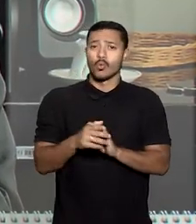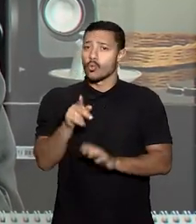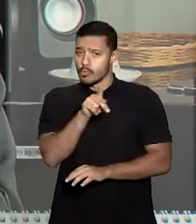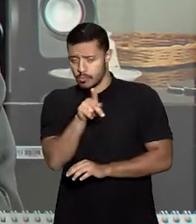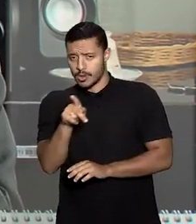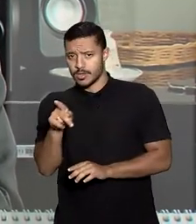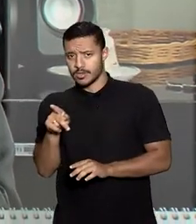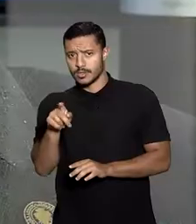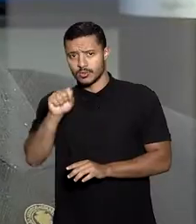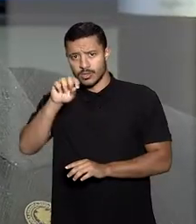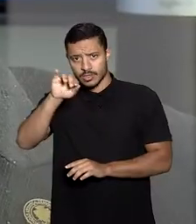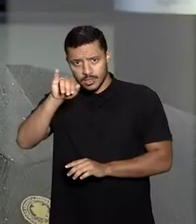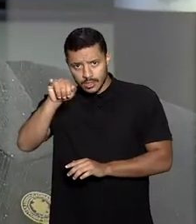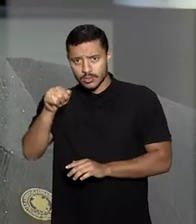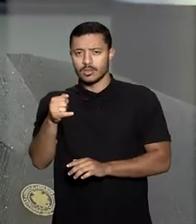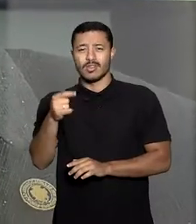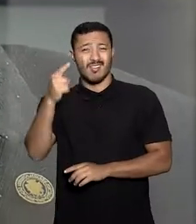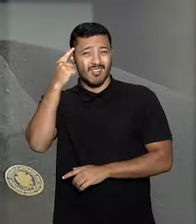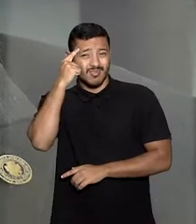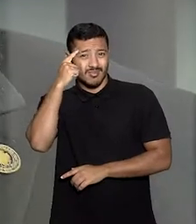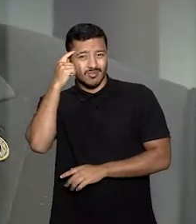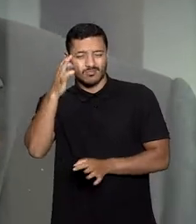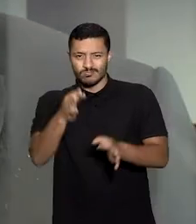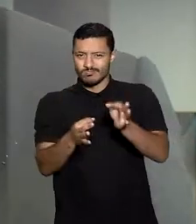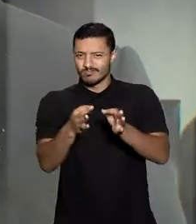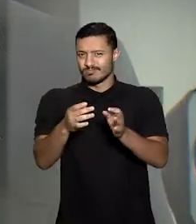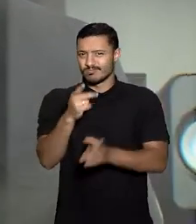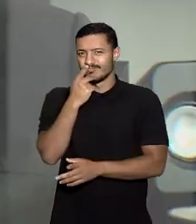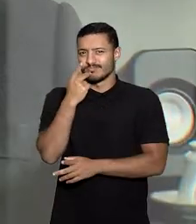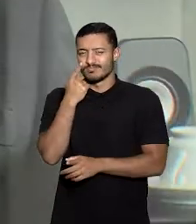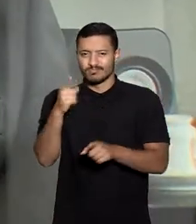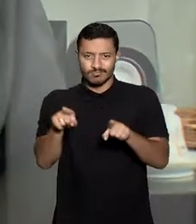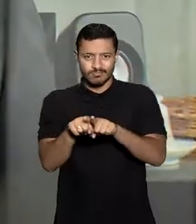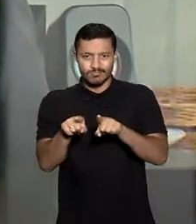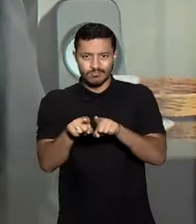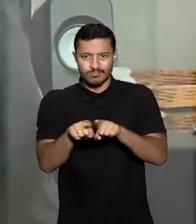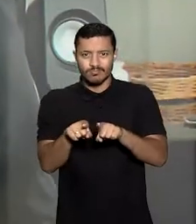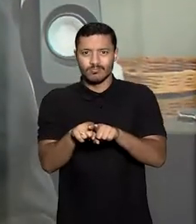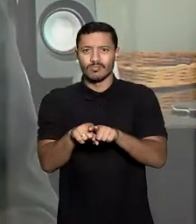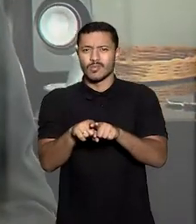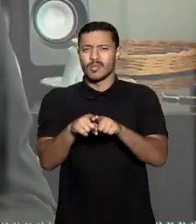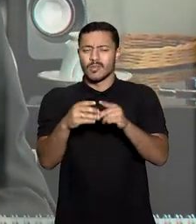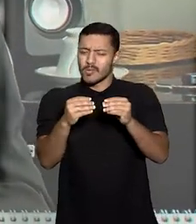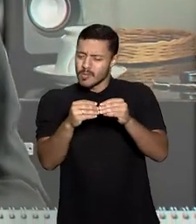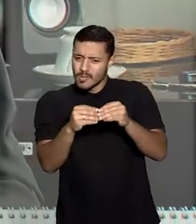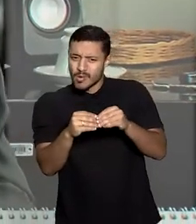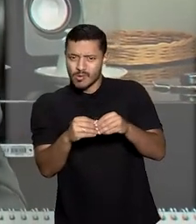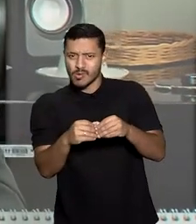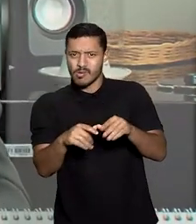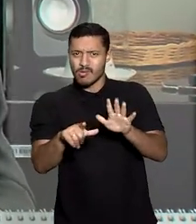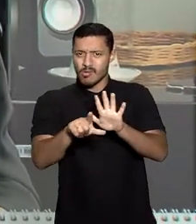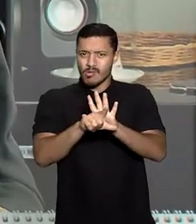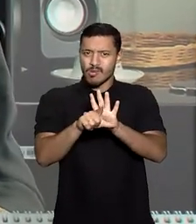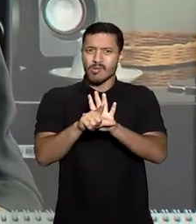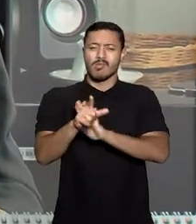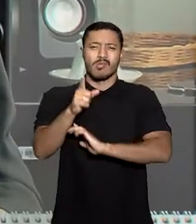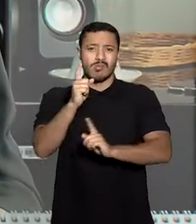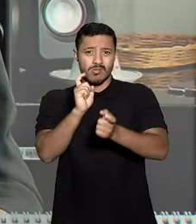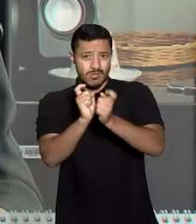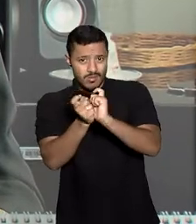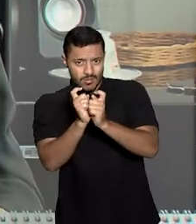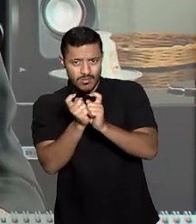presidente do STJ, as decisões judiciais questionadas desconsideraram a presunção de legalidade do ato